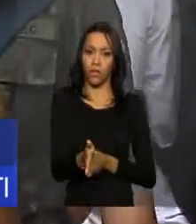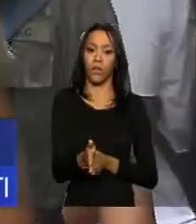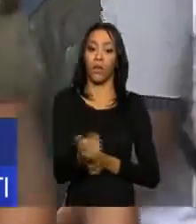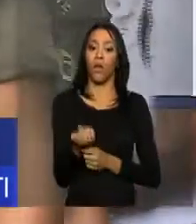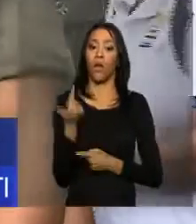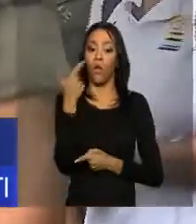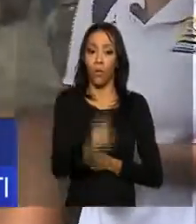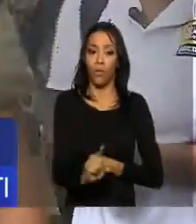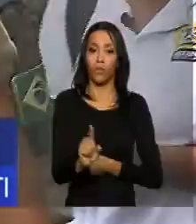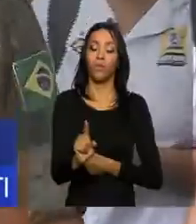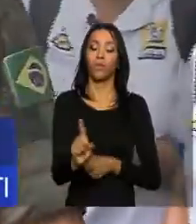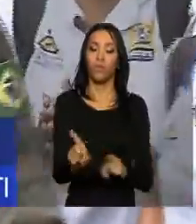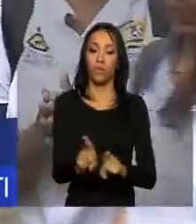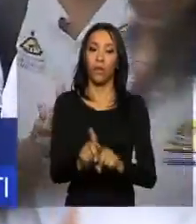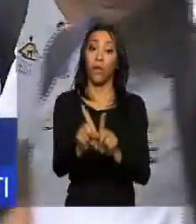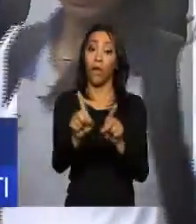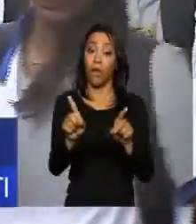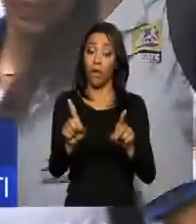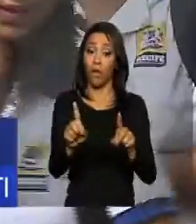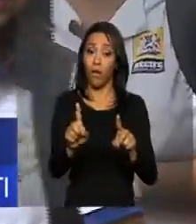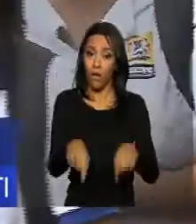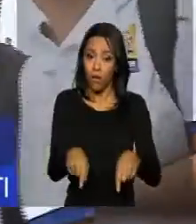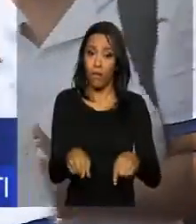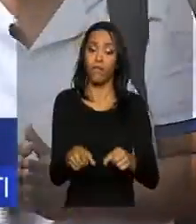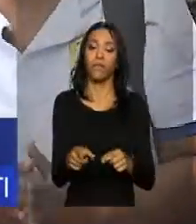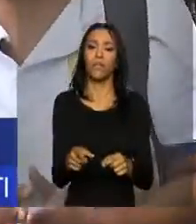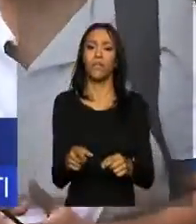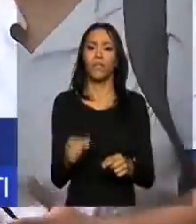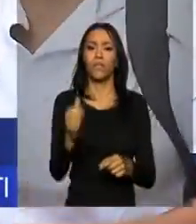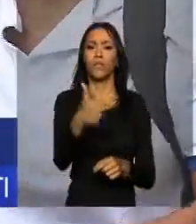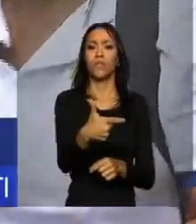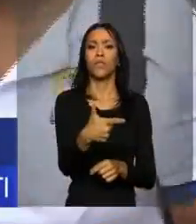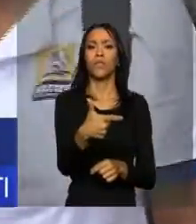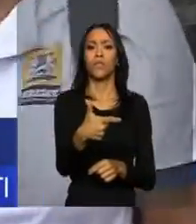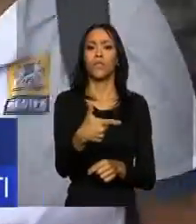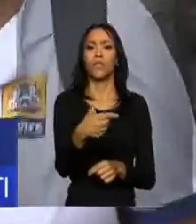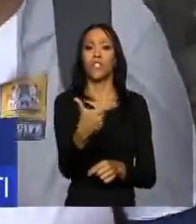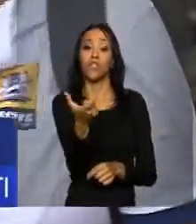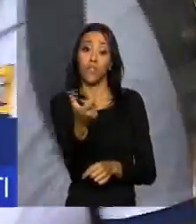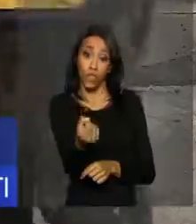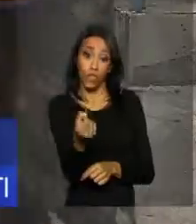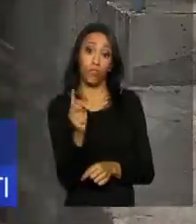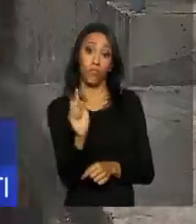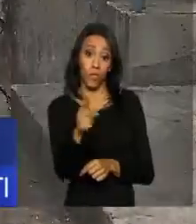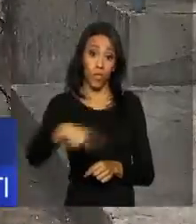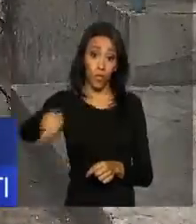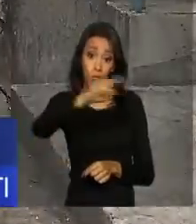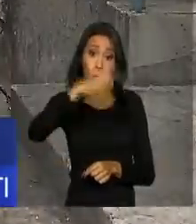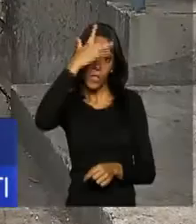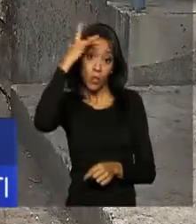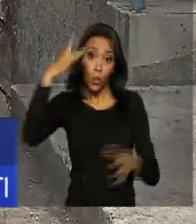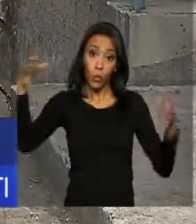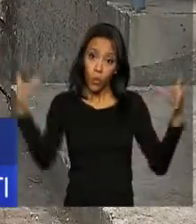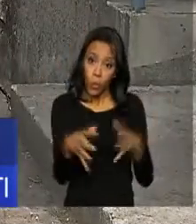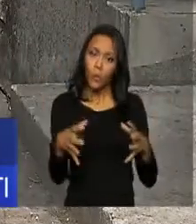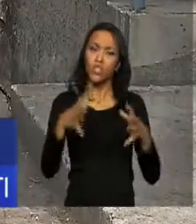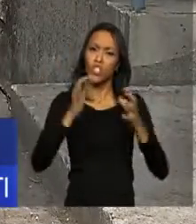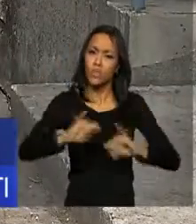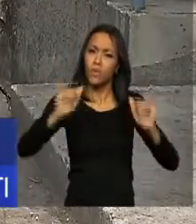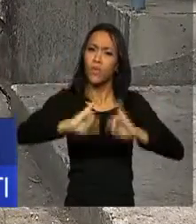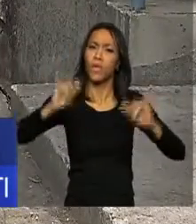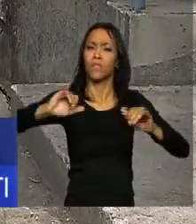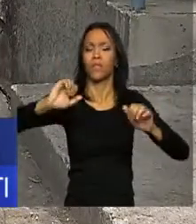Uma outra fase é dispor de 220 mil integrantes numa campanha de conscientização e de